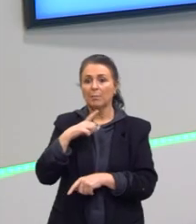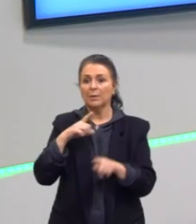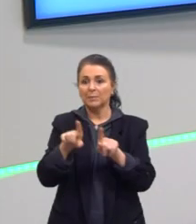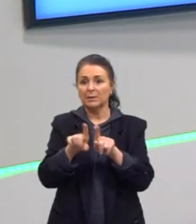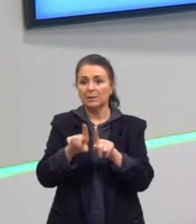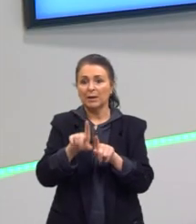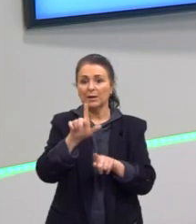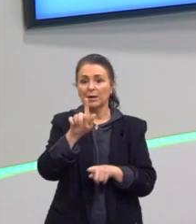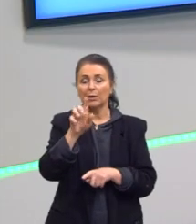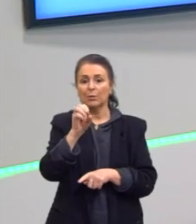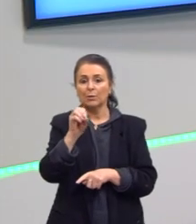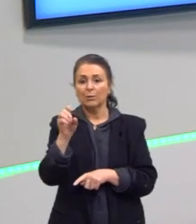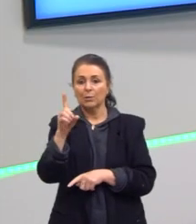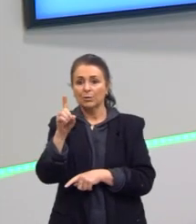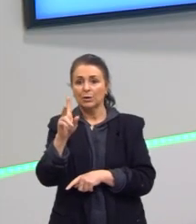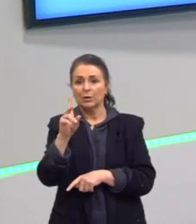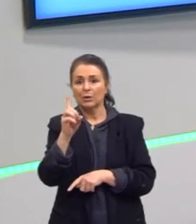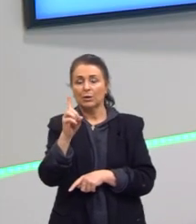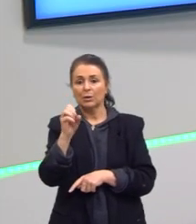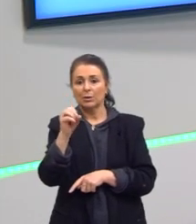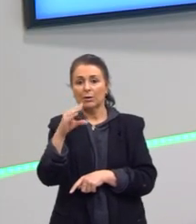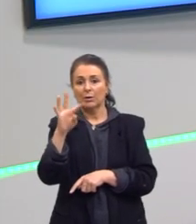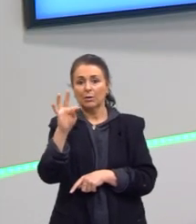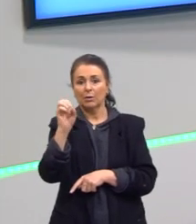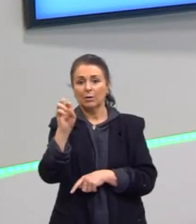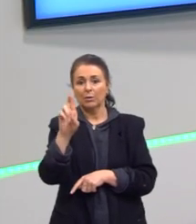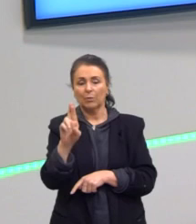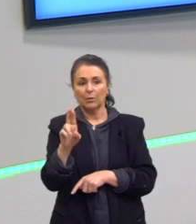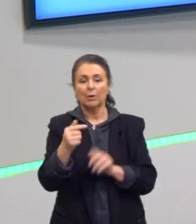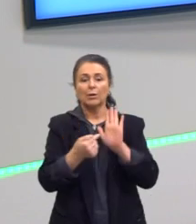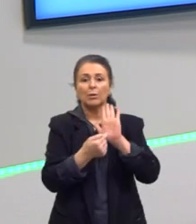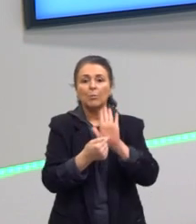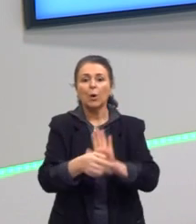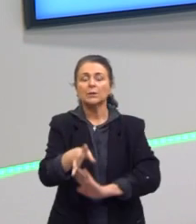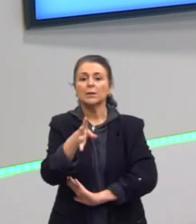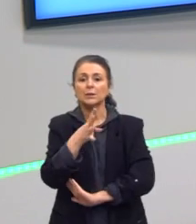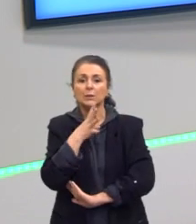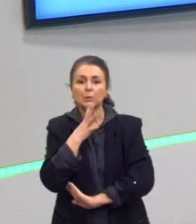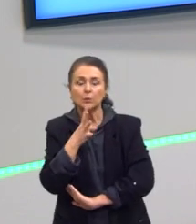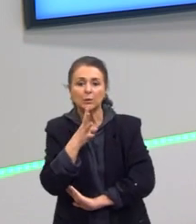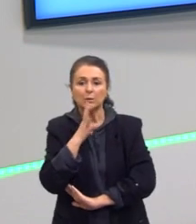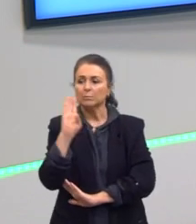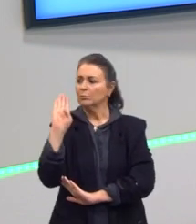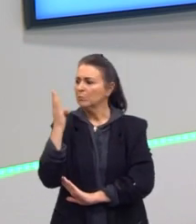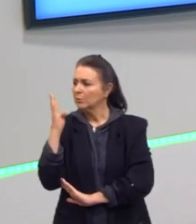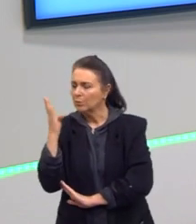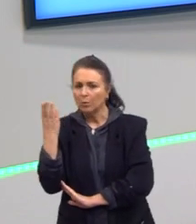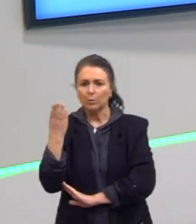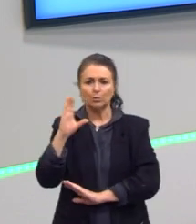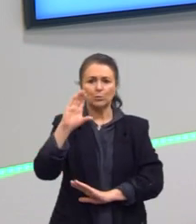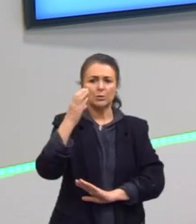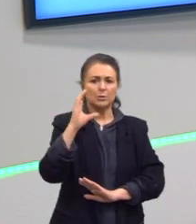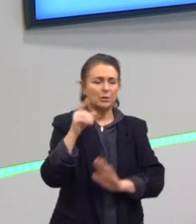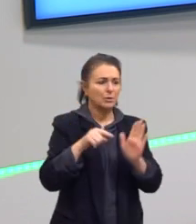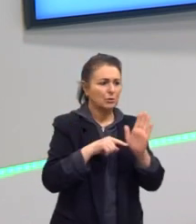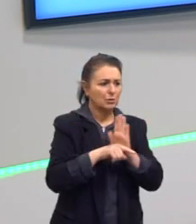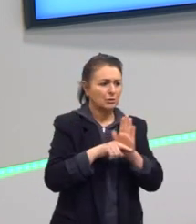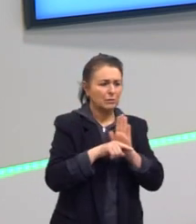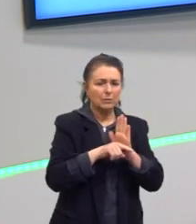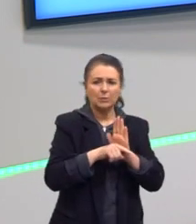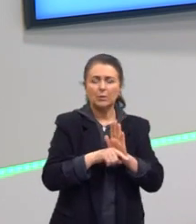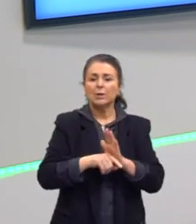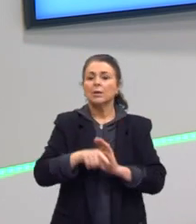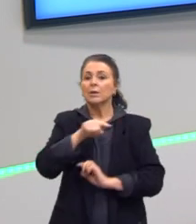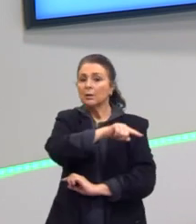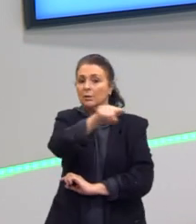Doctor, que vão trazer para vocês conhecimentos biológicos, conhecimentos científicos, que vocês